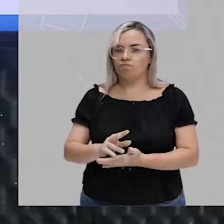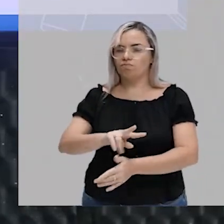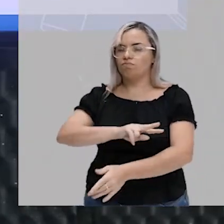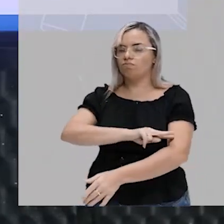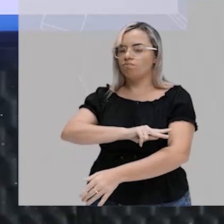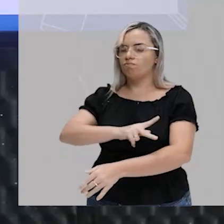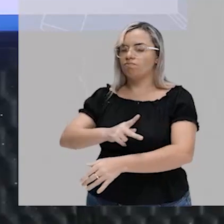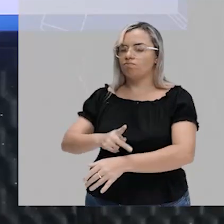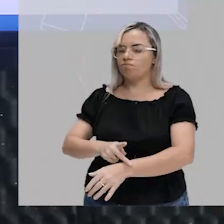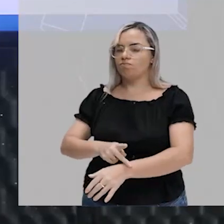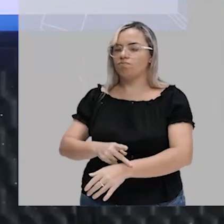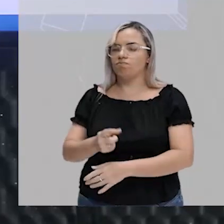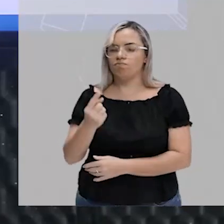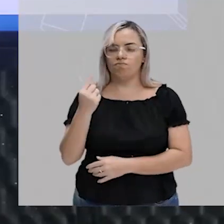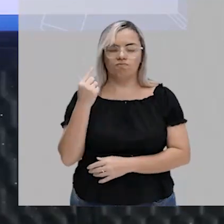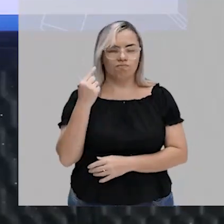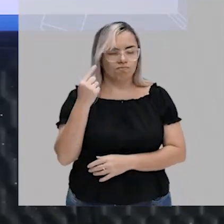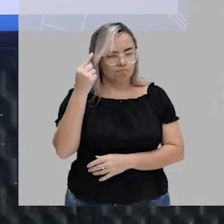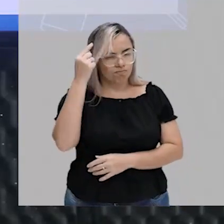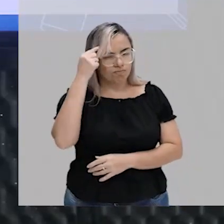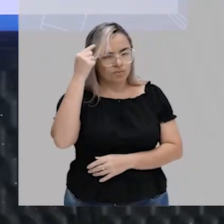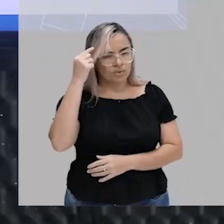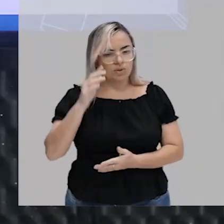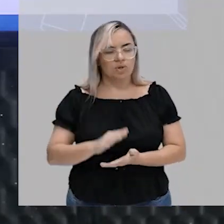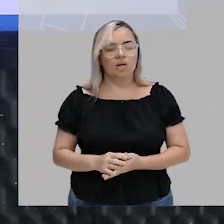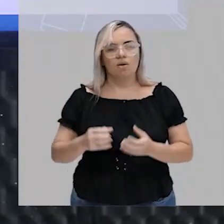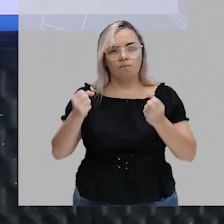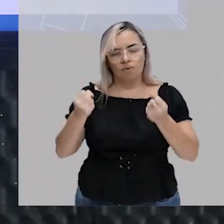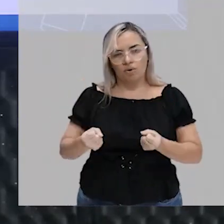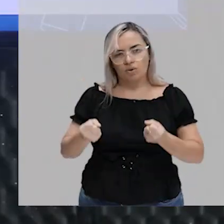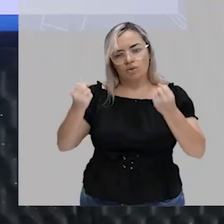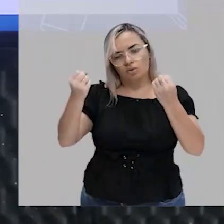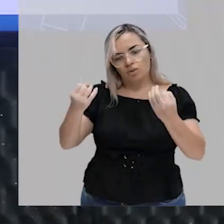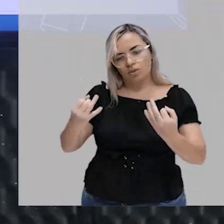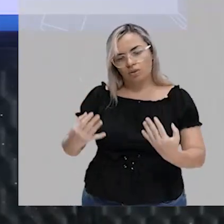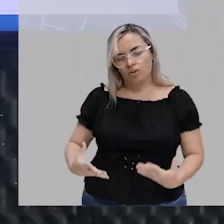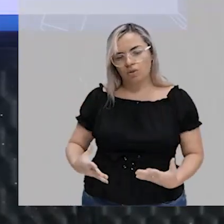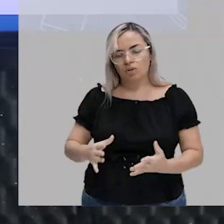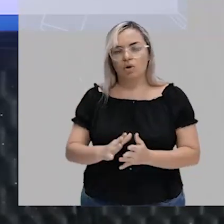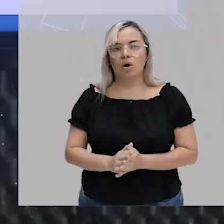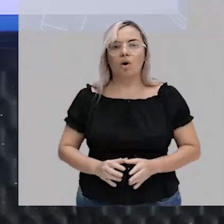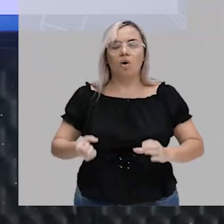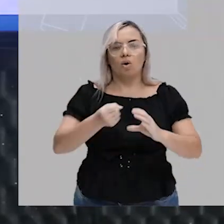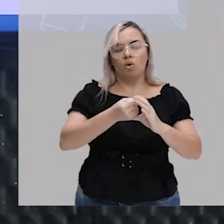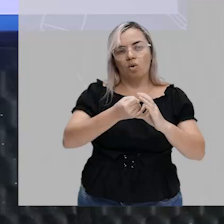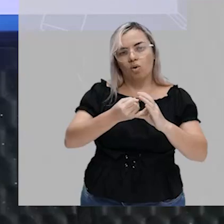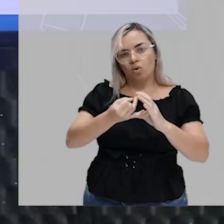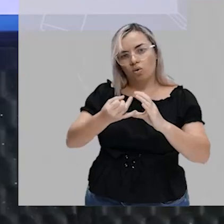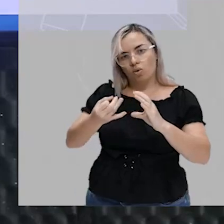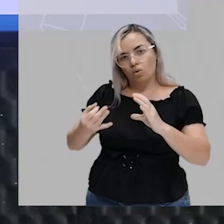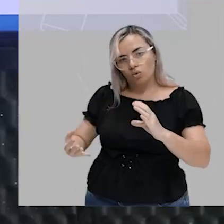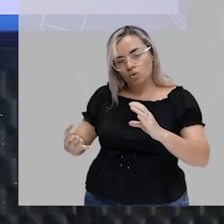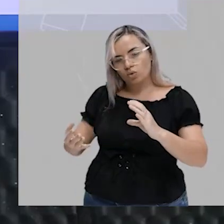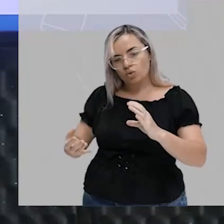Bom, eu posso, né, dizer que eu tenho os naturais, né, conjunto dos números naturais,